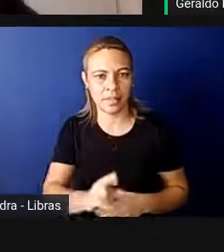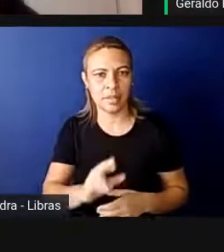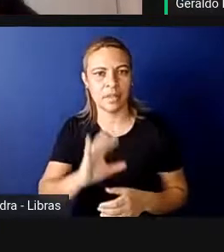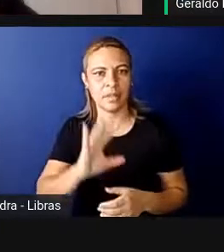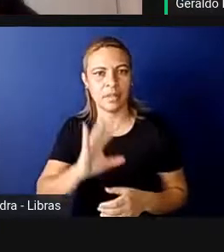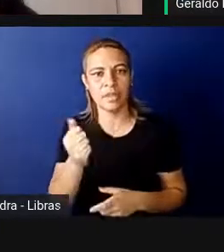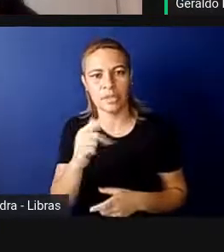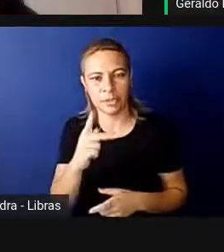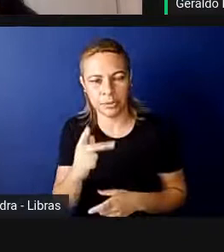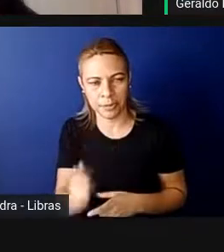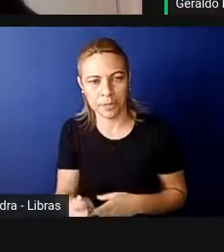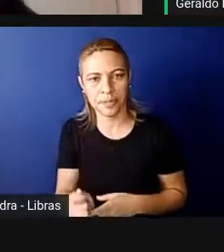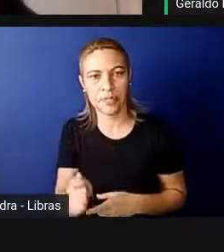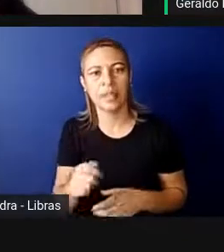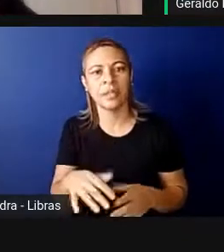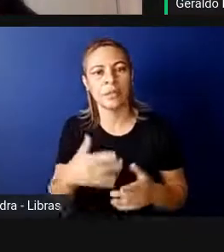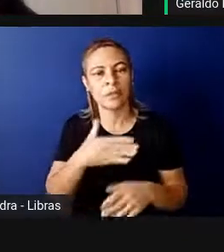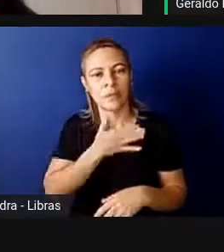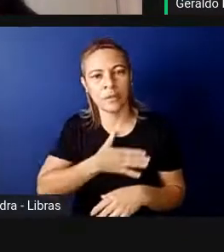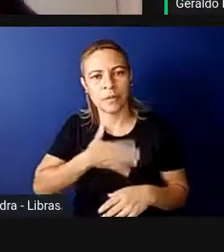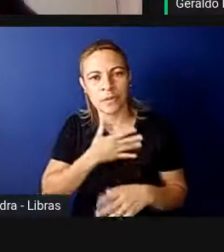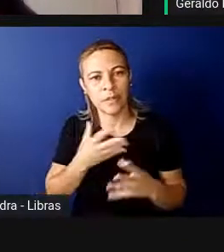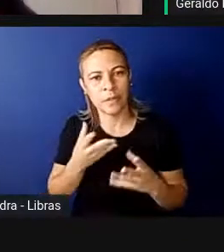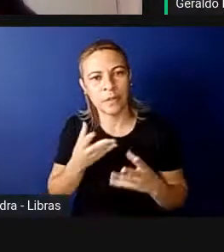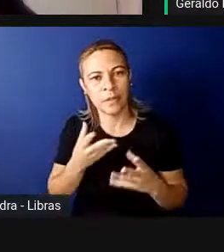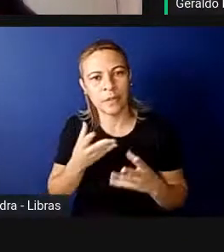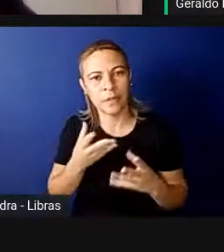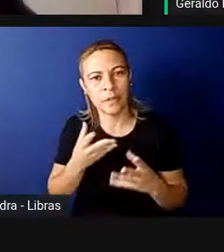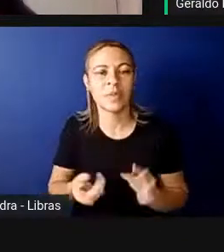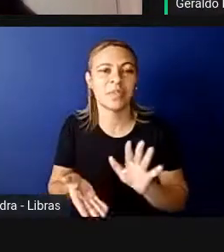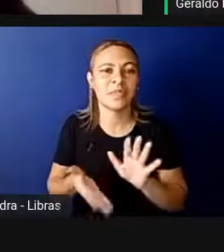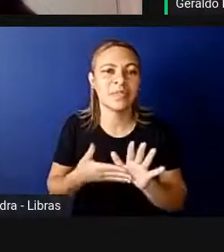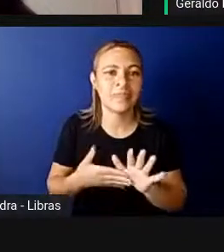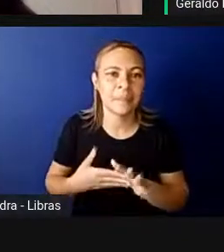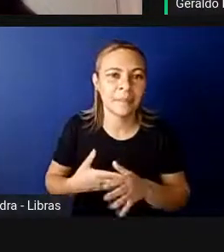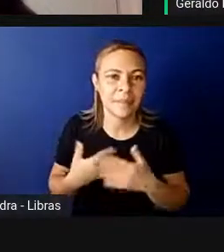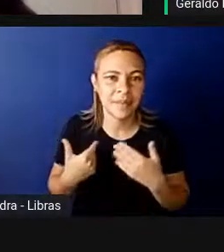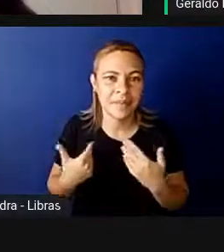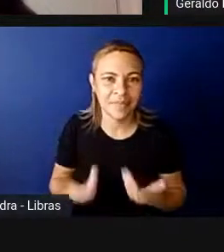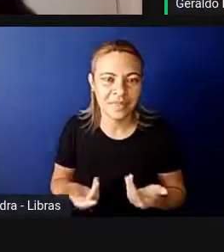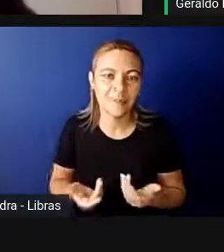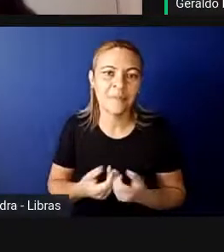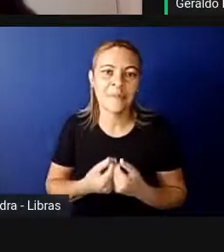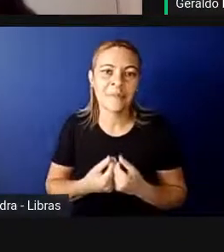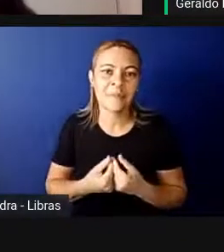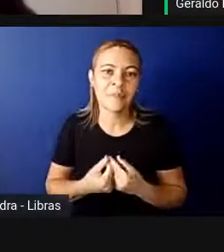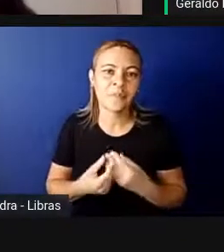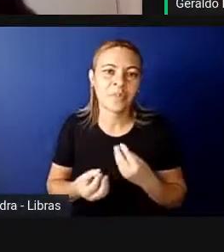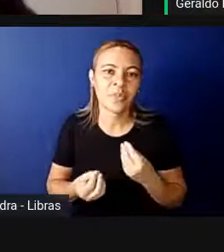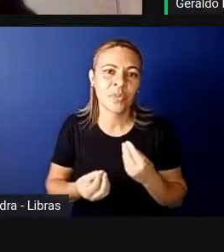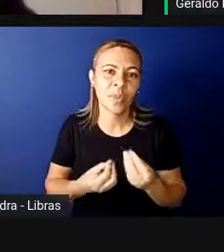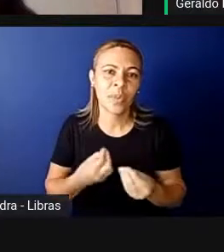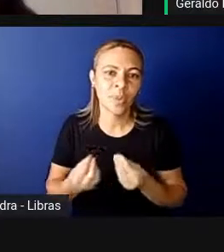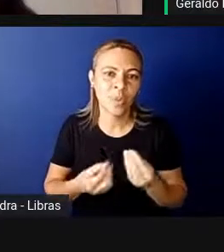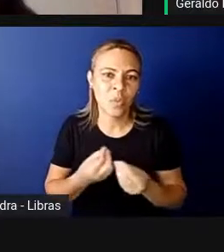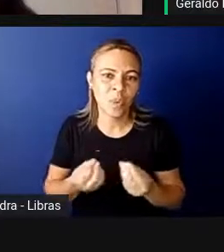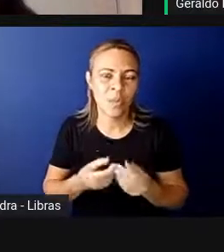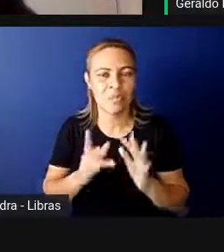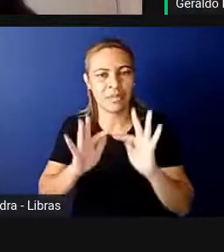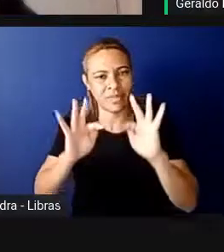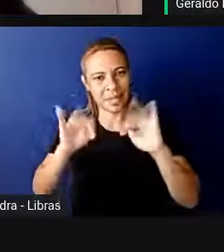Então, gostaria muito de estabelecer isso como terminar essa minha